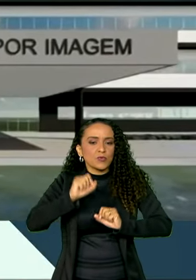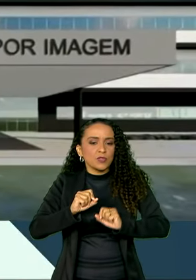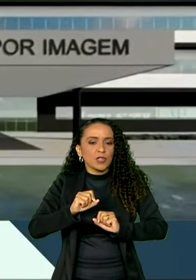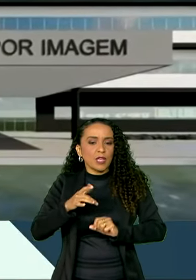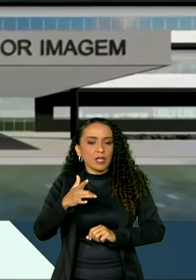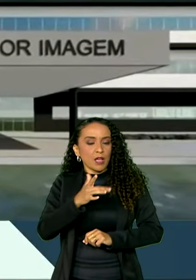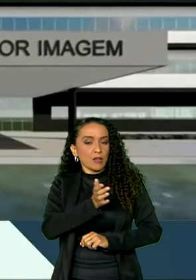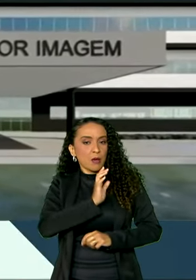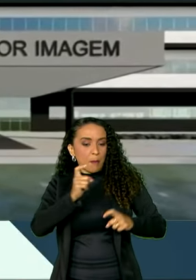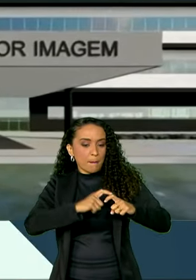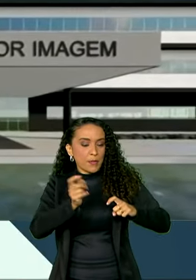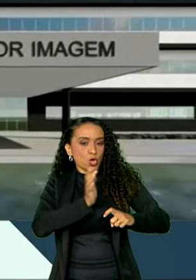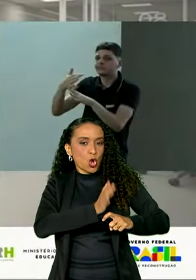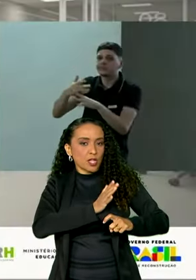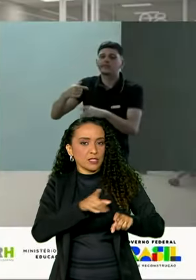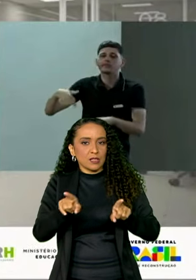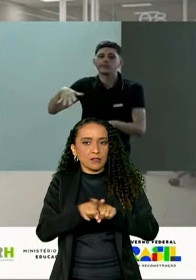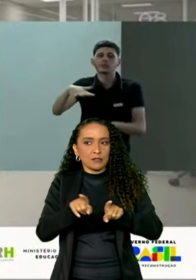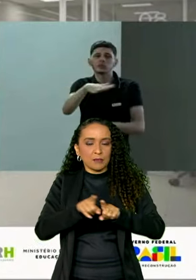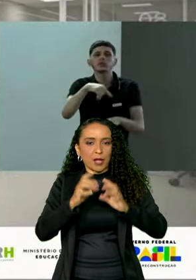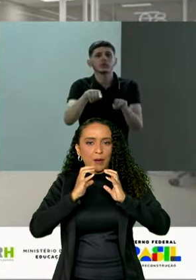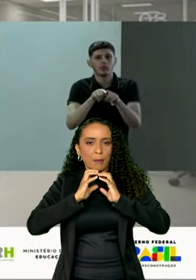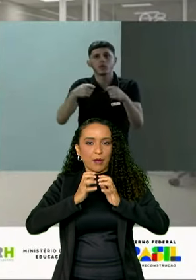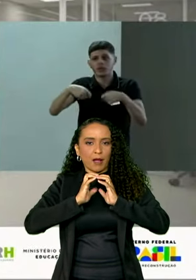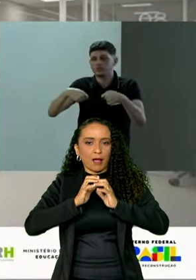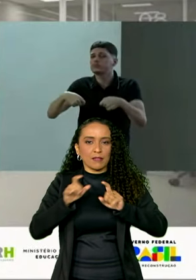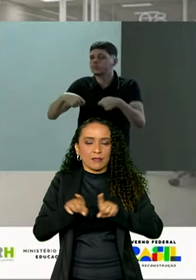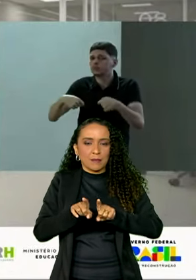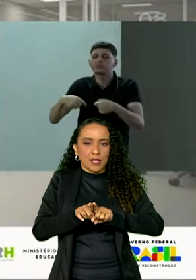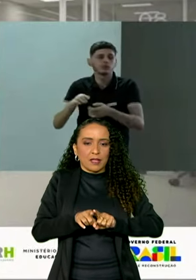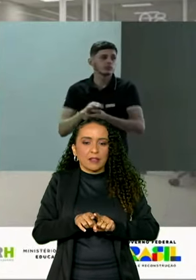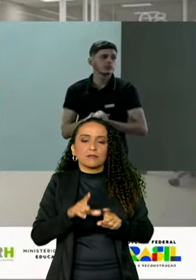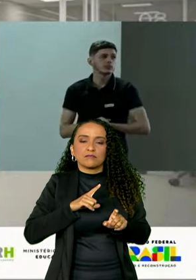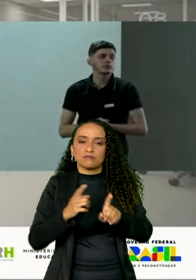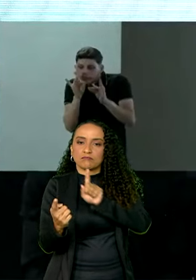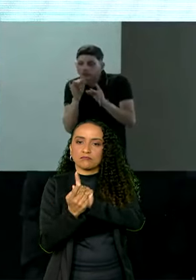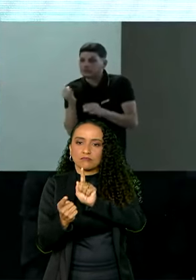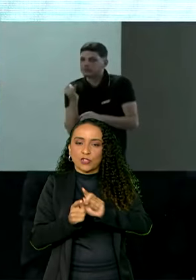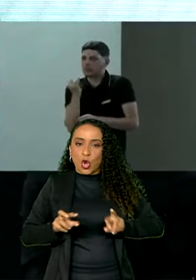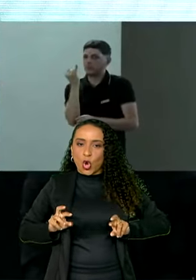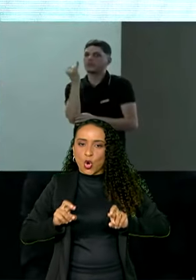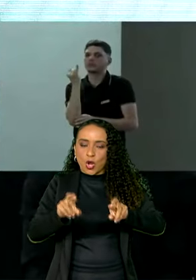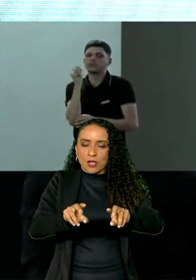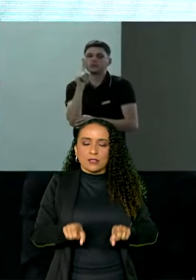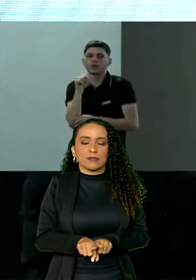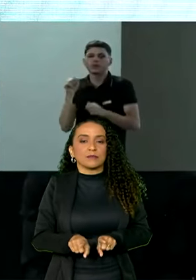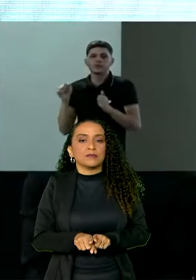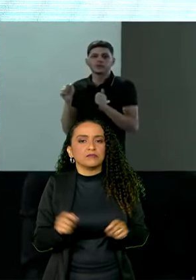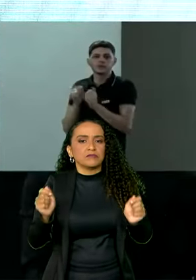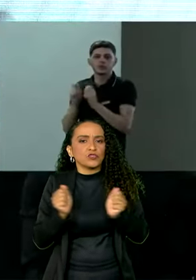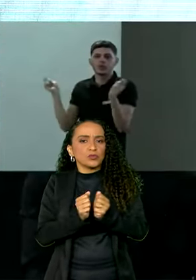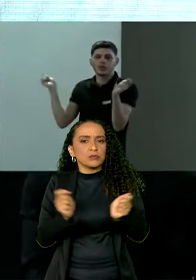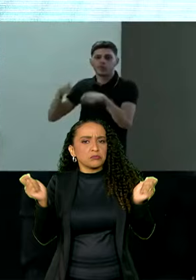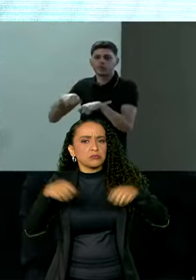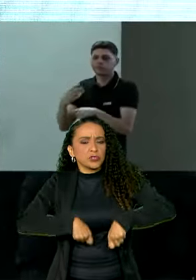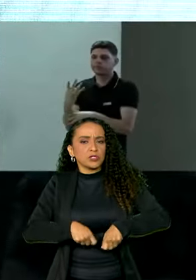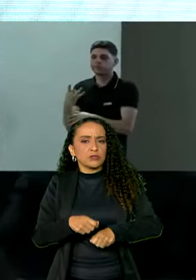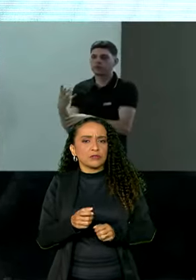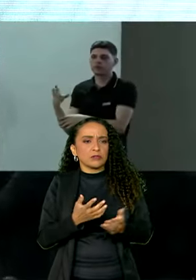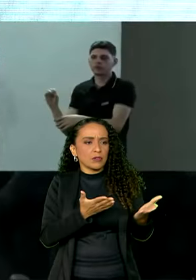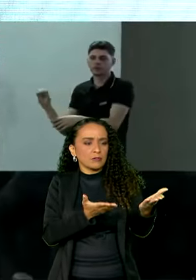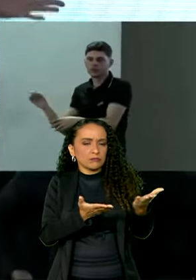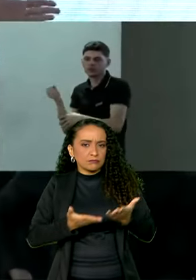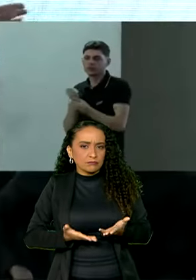cardiologia e neurologia, além de oferecer tratamentos de oncologia. Junto com a capacidade de atender os 400